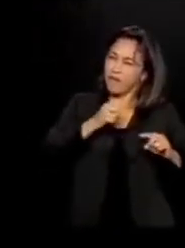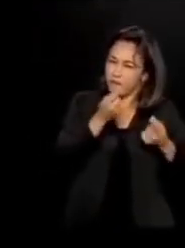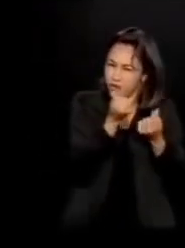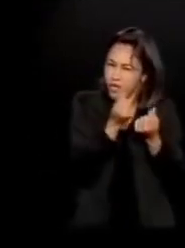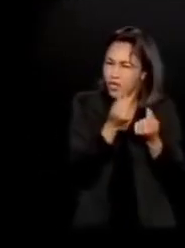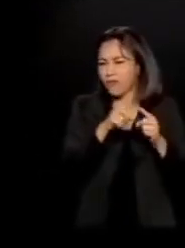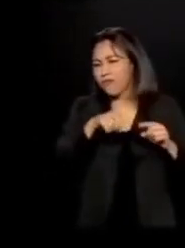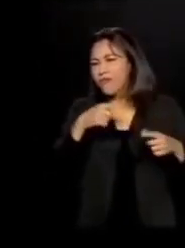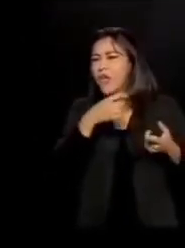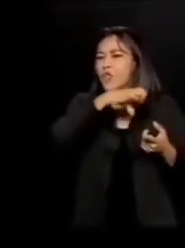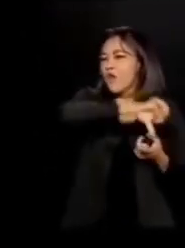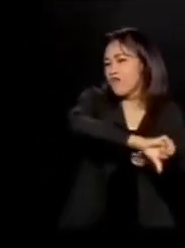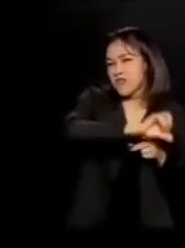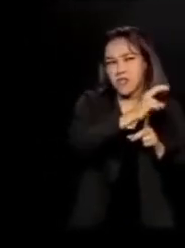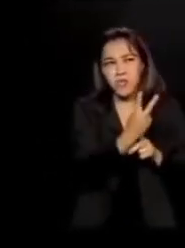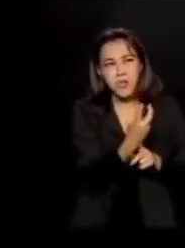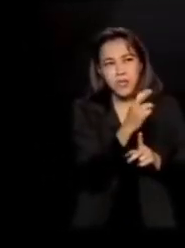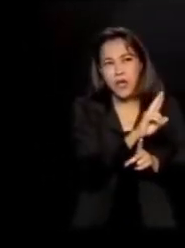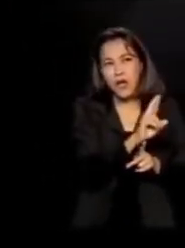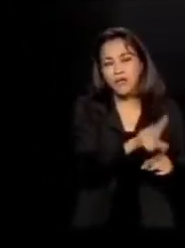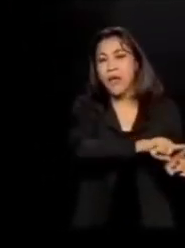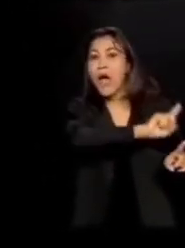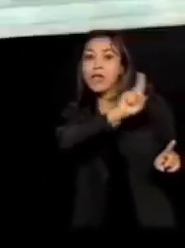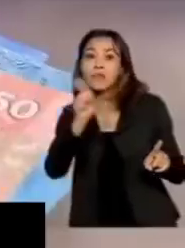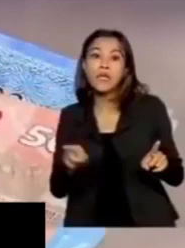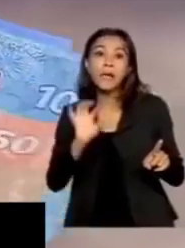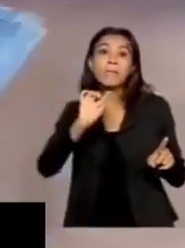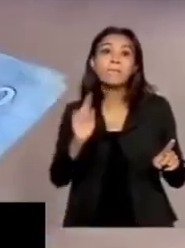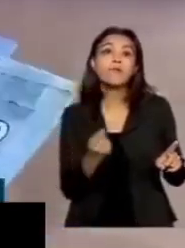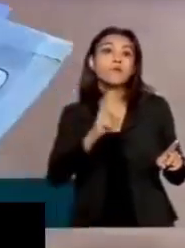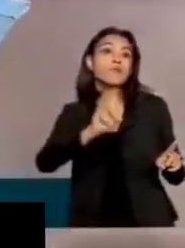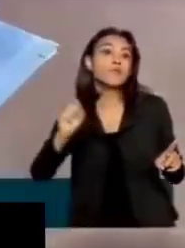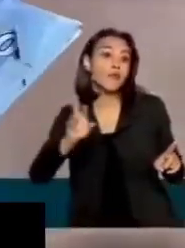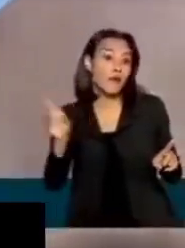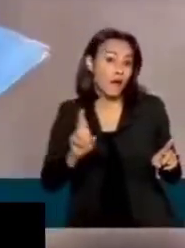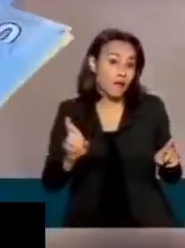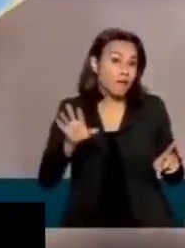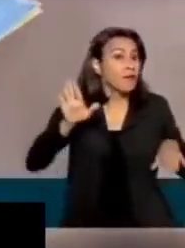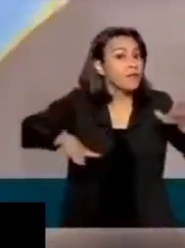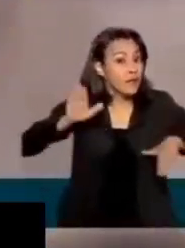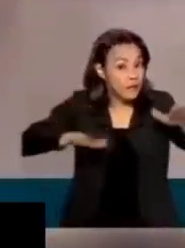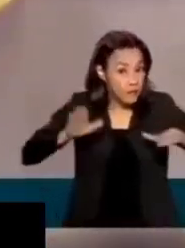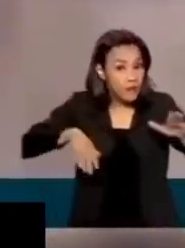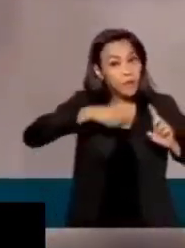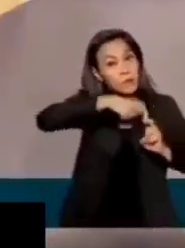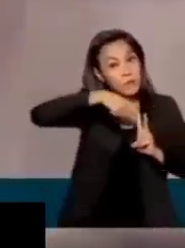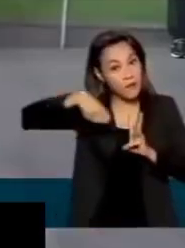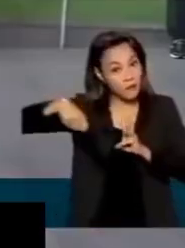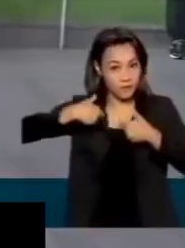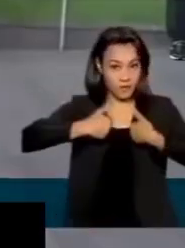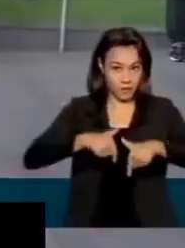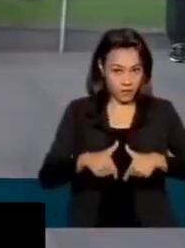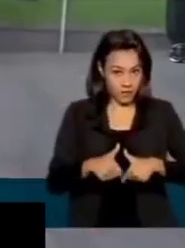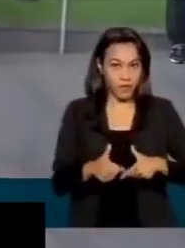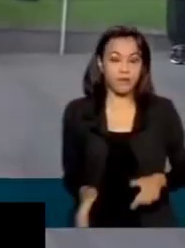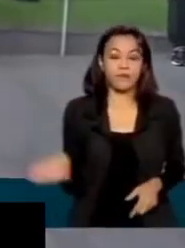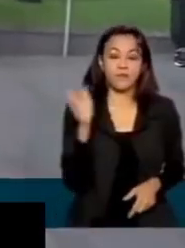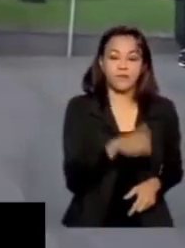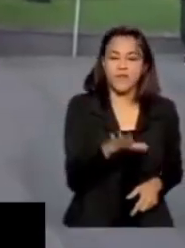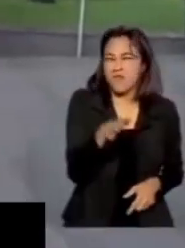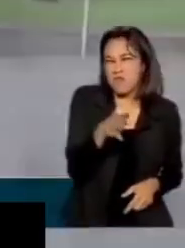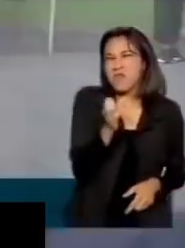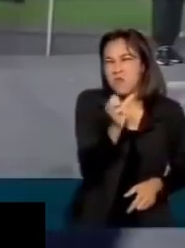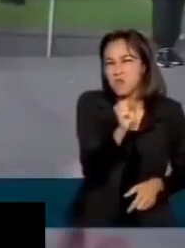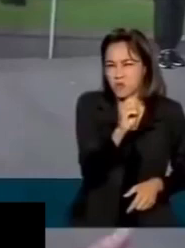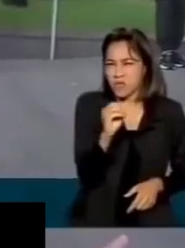R$ 92 a R$.100, de acordo com a quantidade de meses trabalhados. Vai ser mais ou menos os R$ 800.